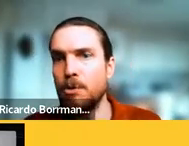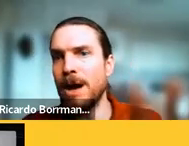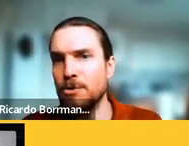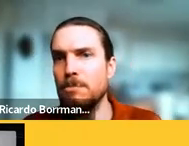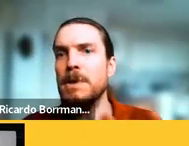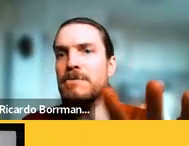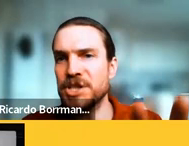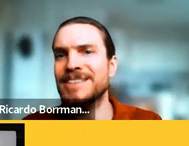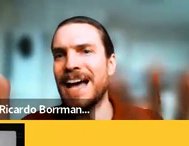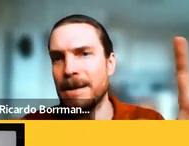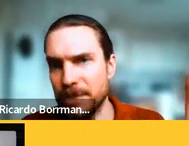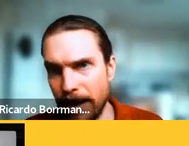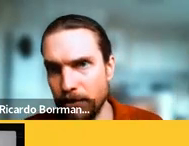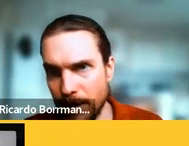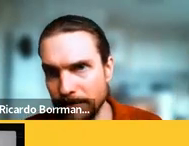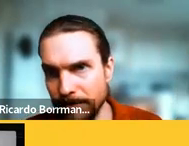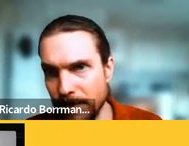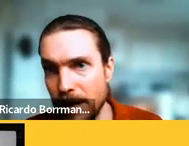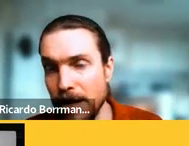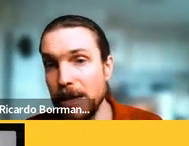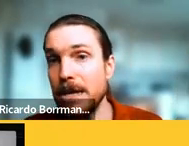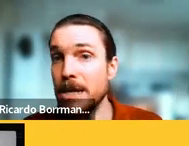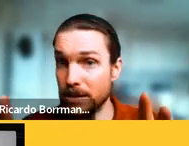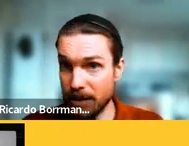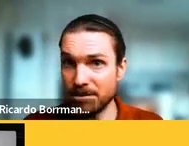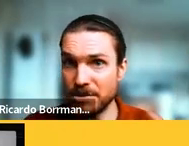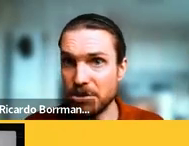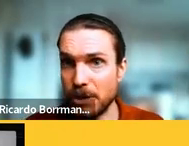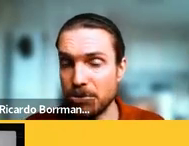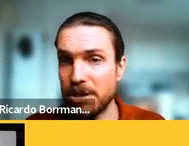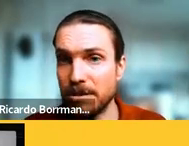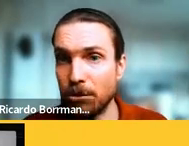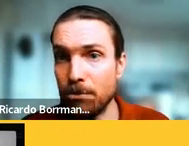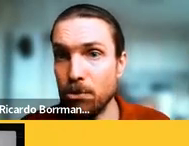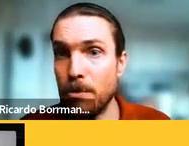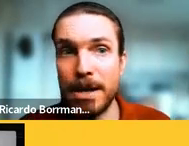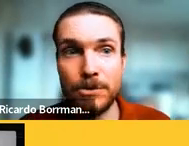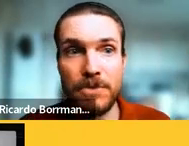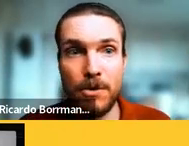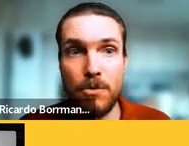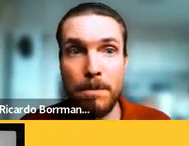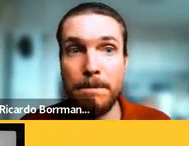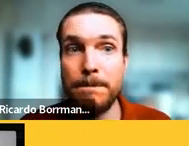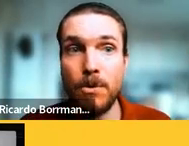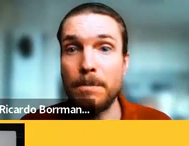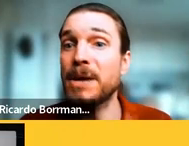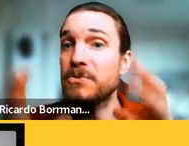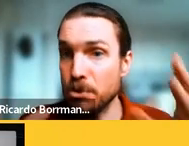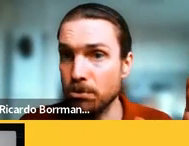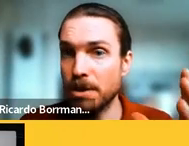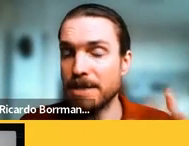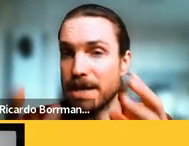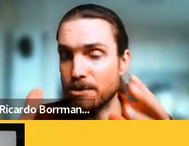era quase como uma revista Time da época e nessa edição de 79 o Barreto vem com um